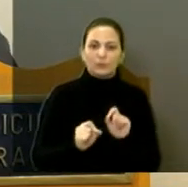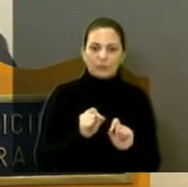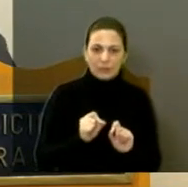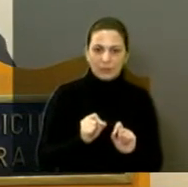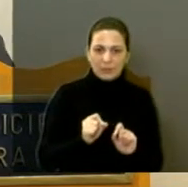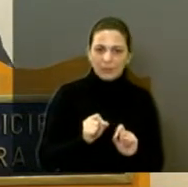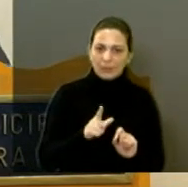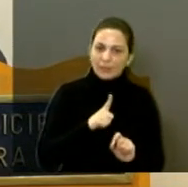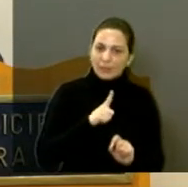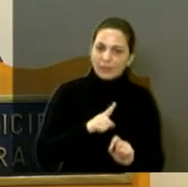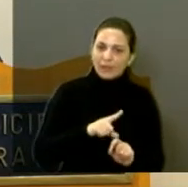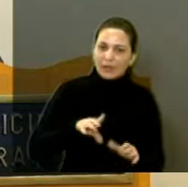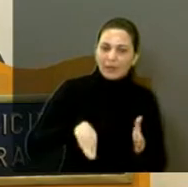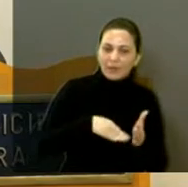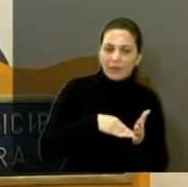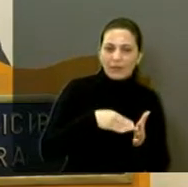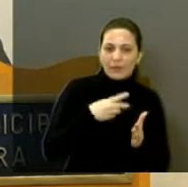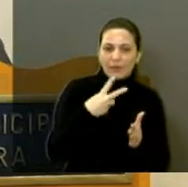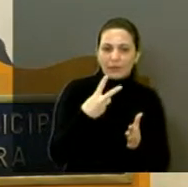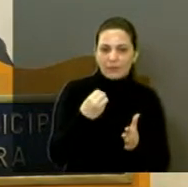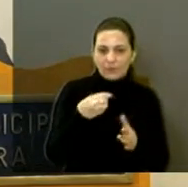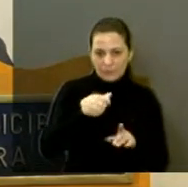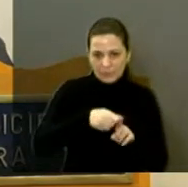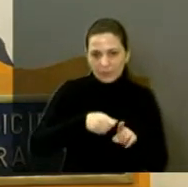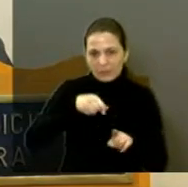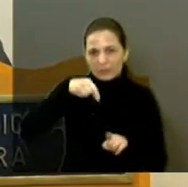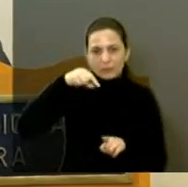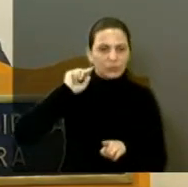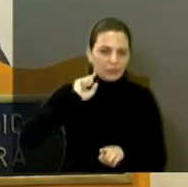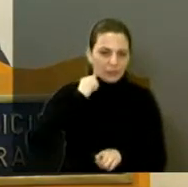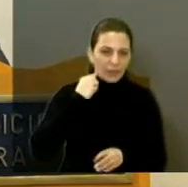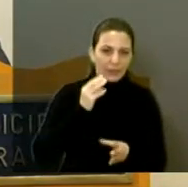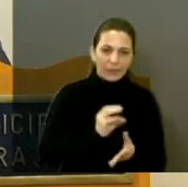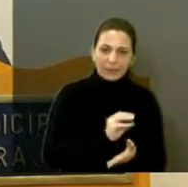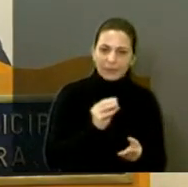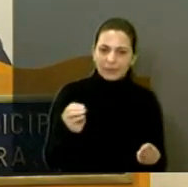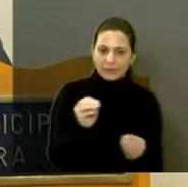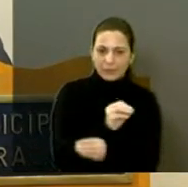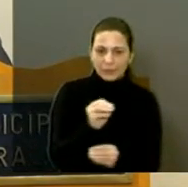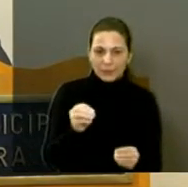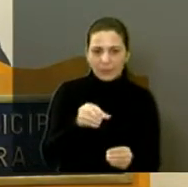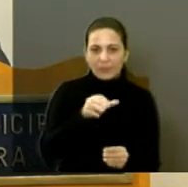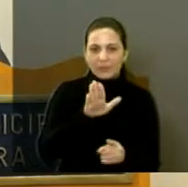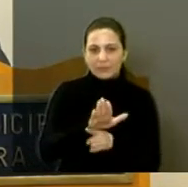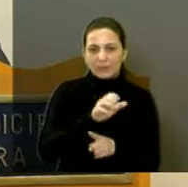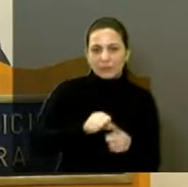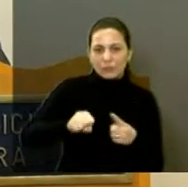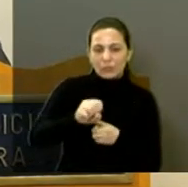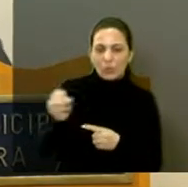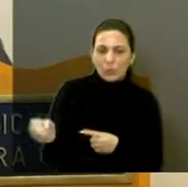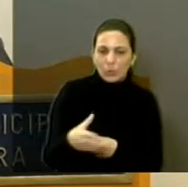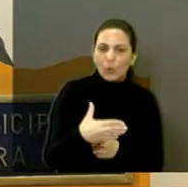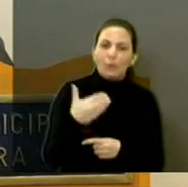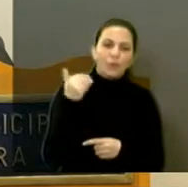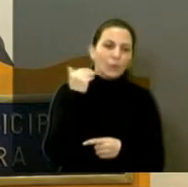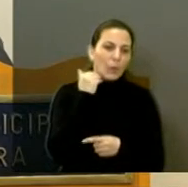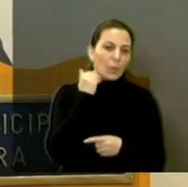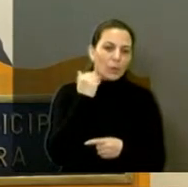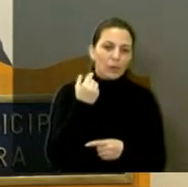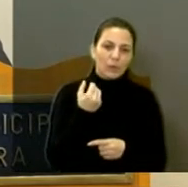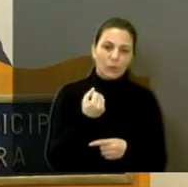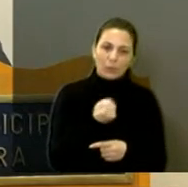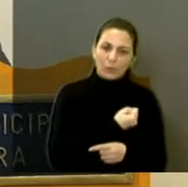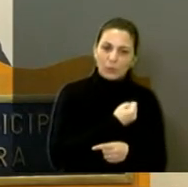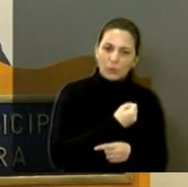Eles teriam até dia 20 de maio para transferir os recursos da assistência social para uma nova conta, vinculada